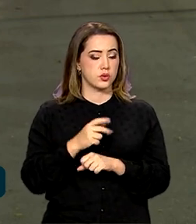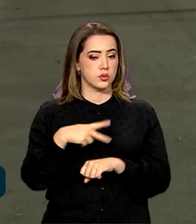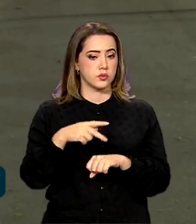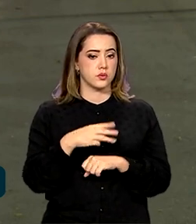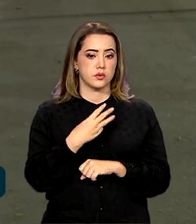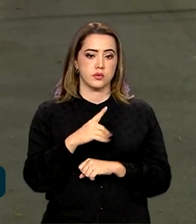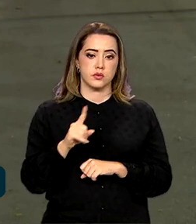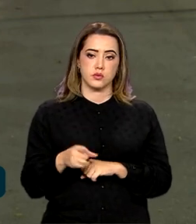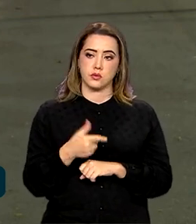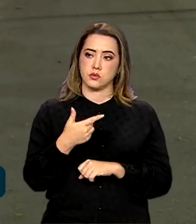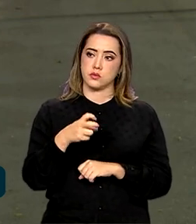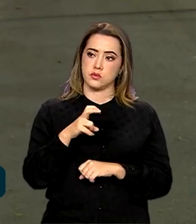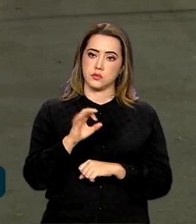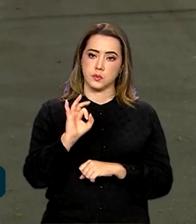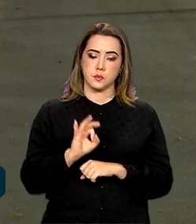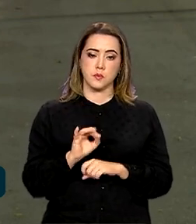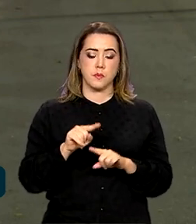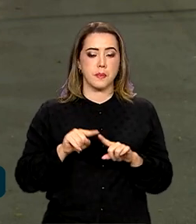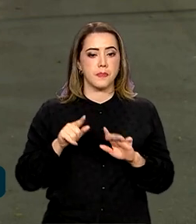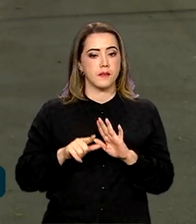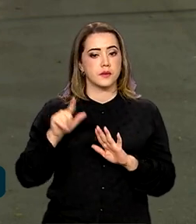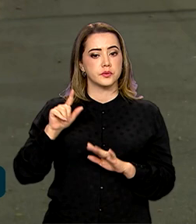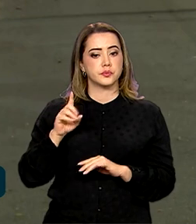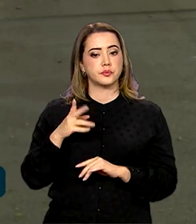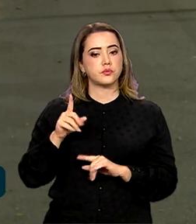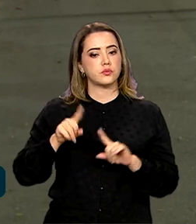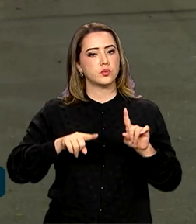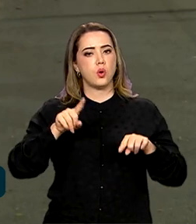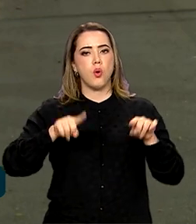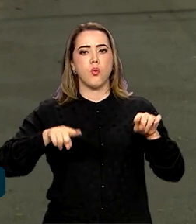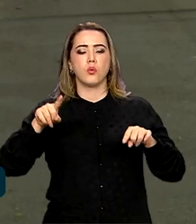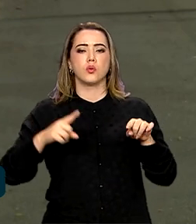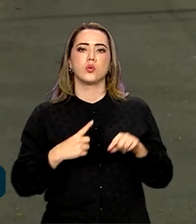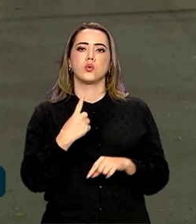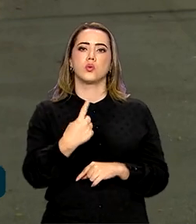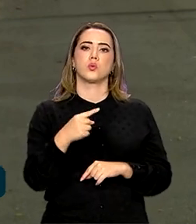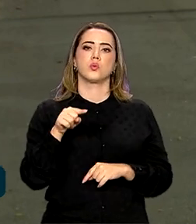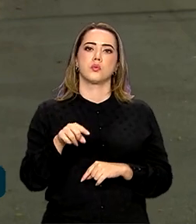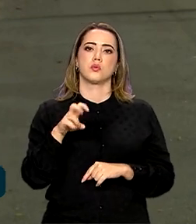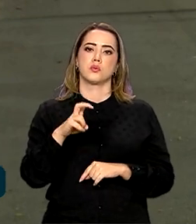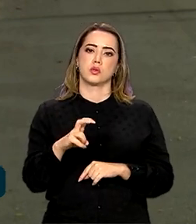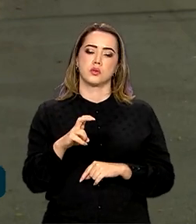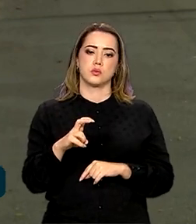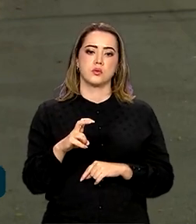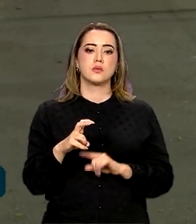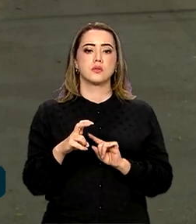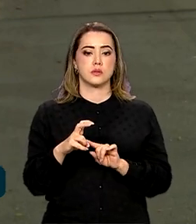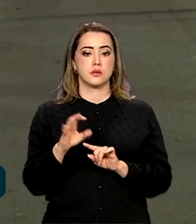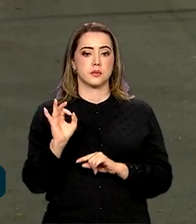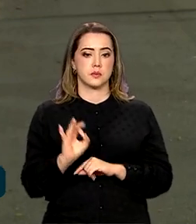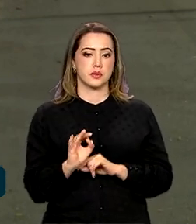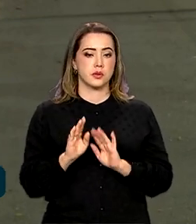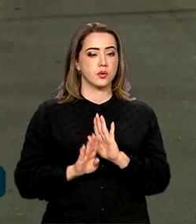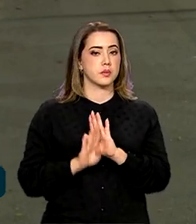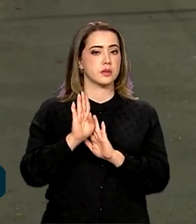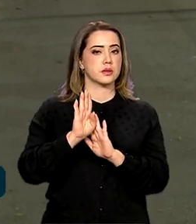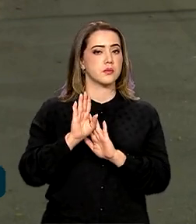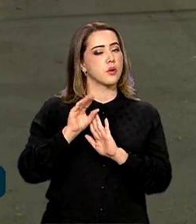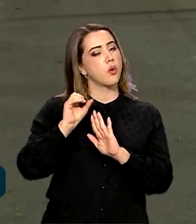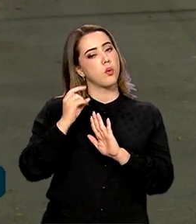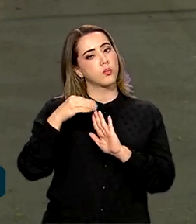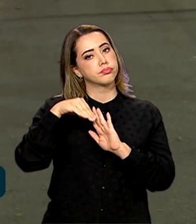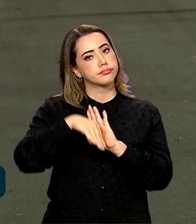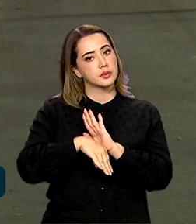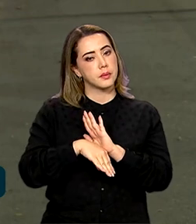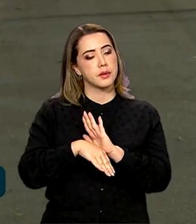,25%. Mas aí, com uma variação de 1,5 ponto percentual, tanto para cima quanto para baixo.